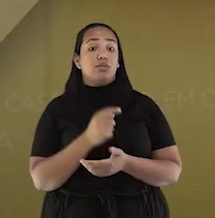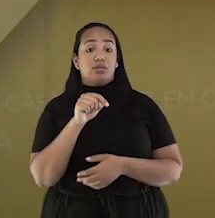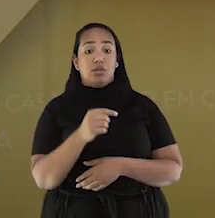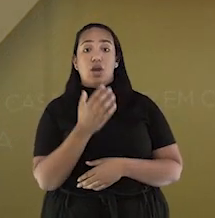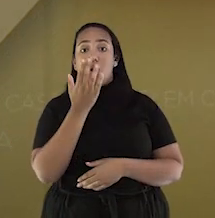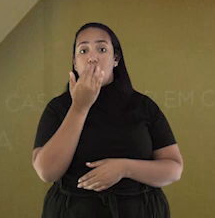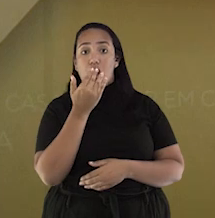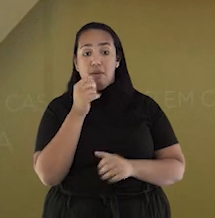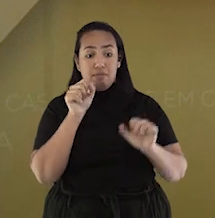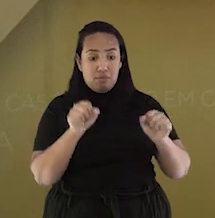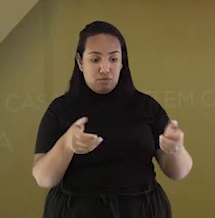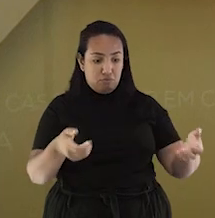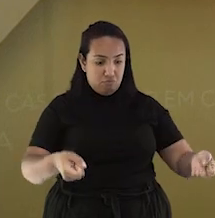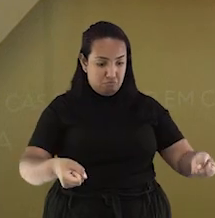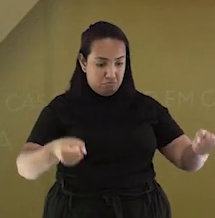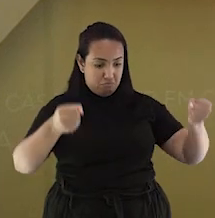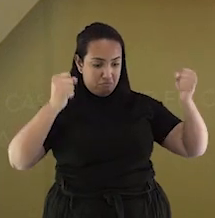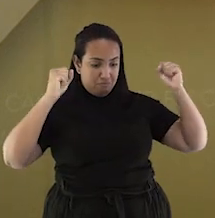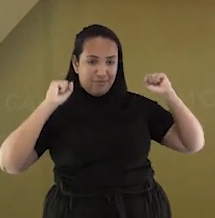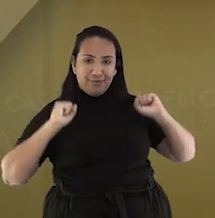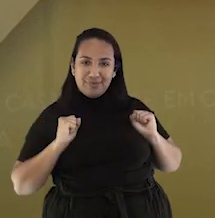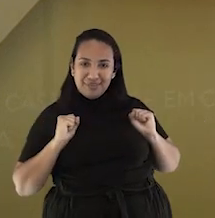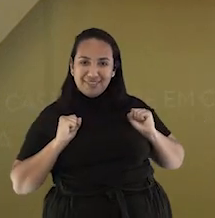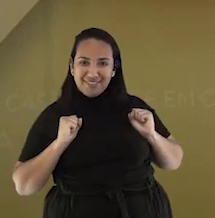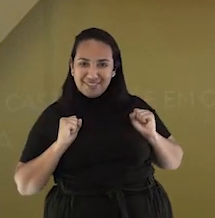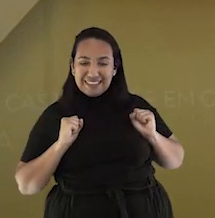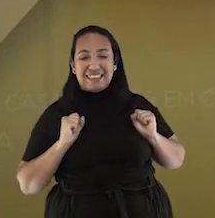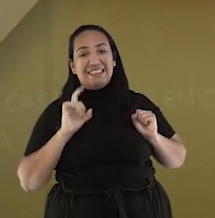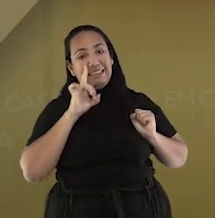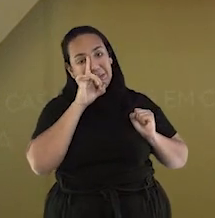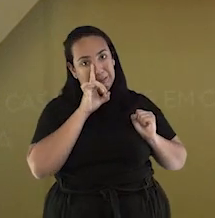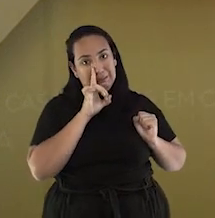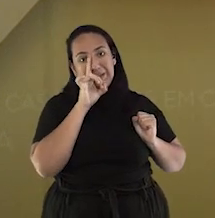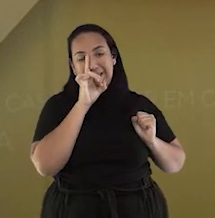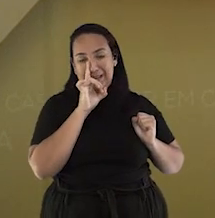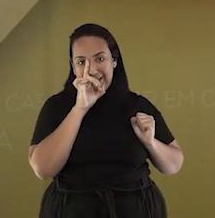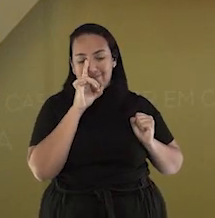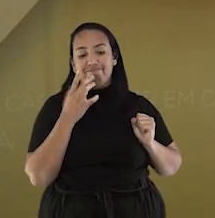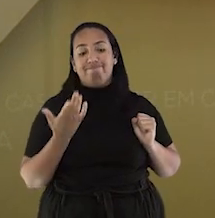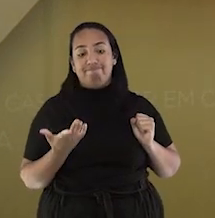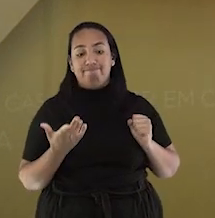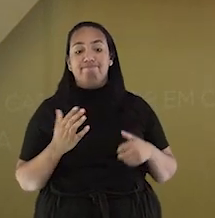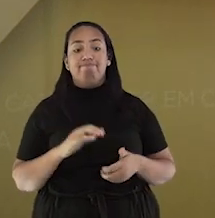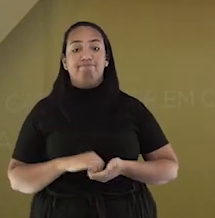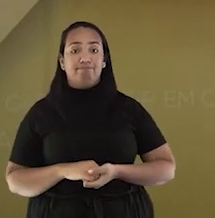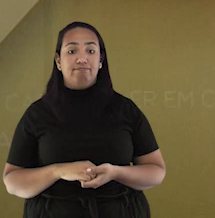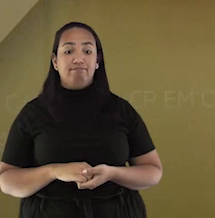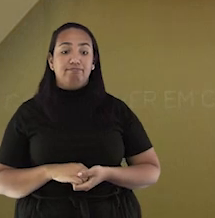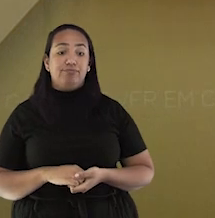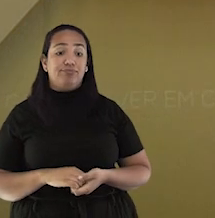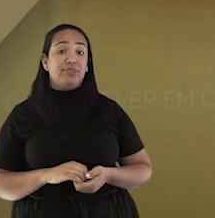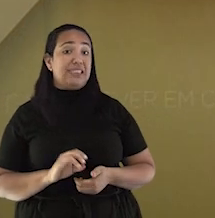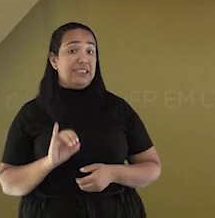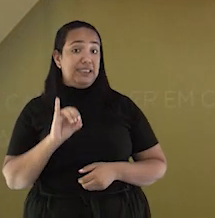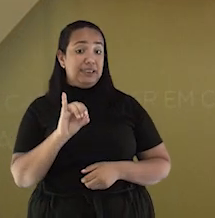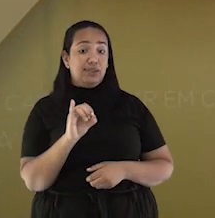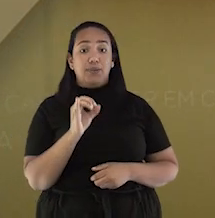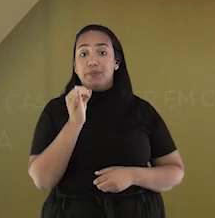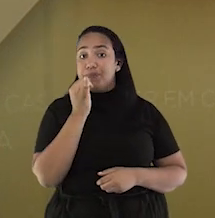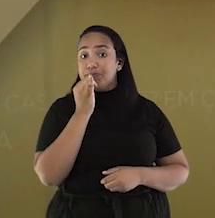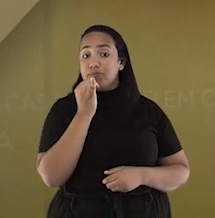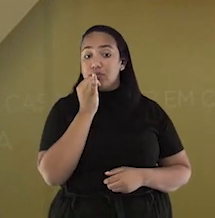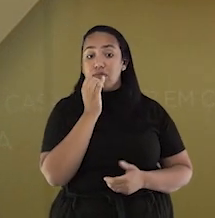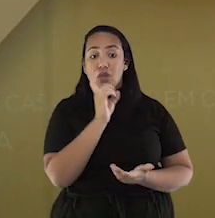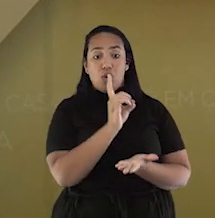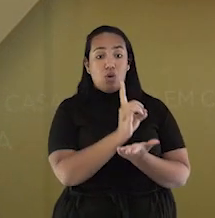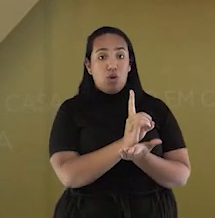comida poderá cair sobre você e isso é muito perigoso. E se caso não souber também usar